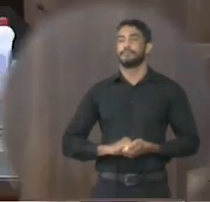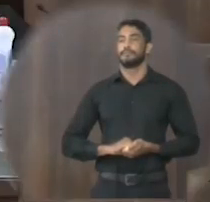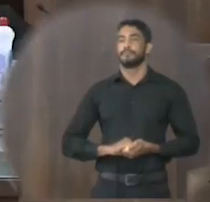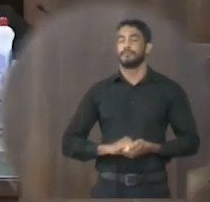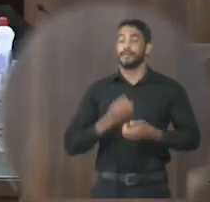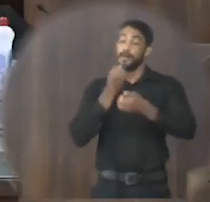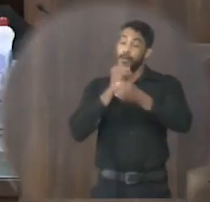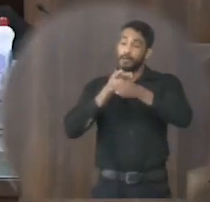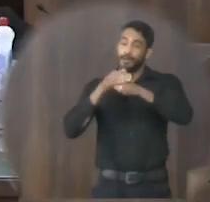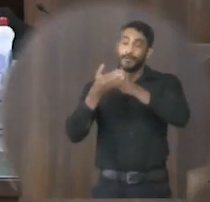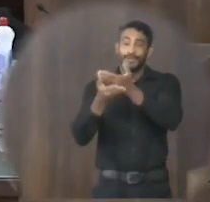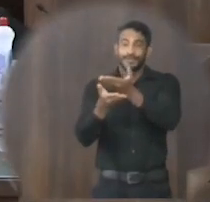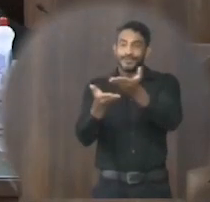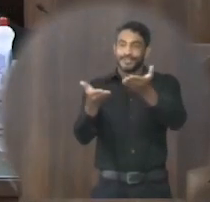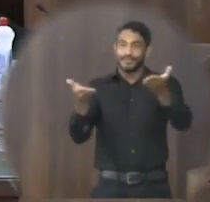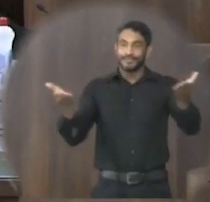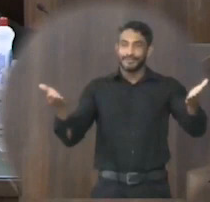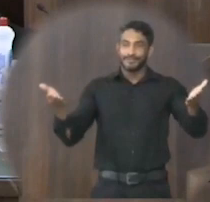Boa noite a todos